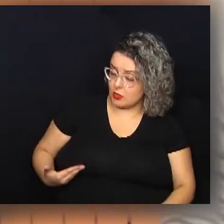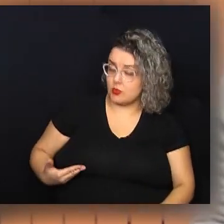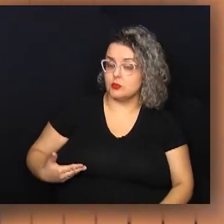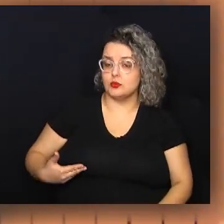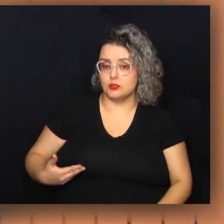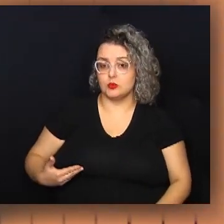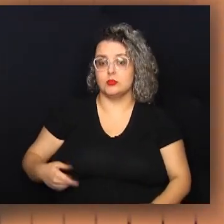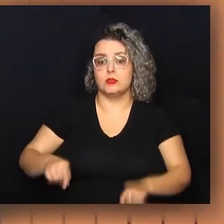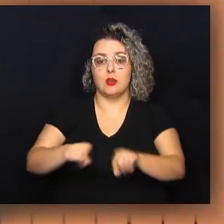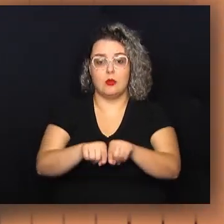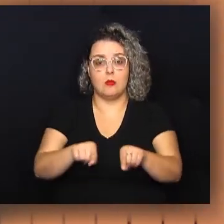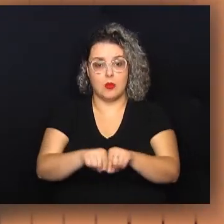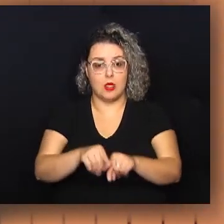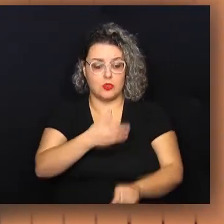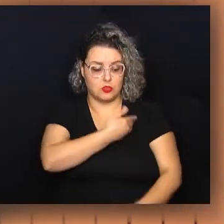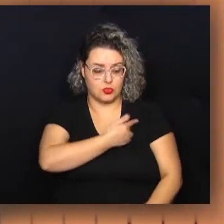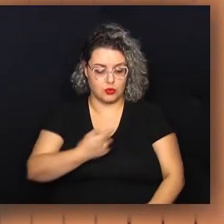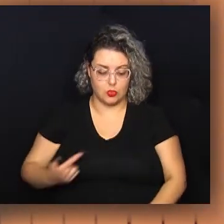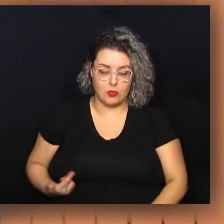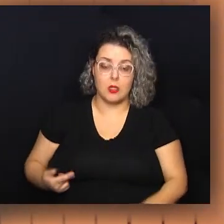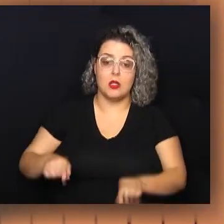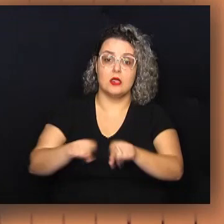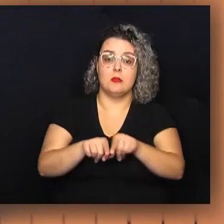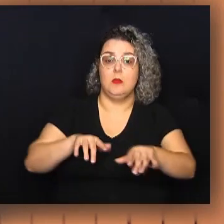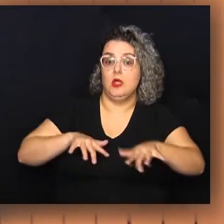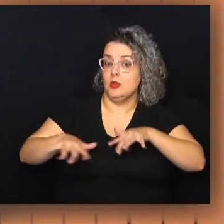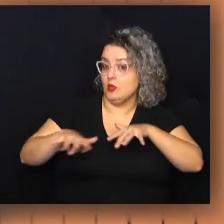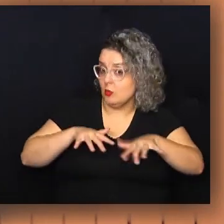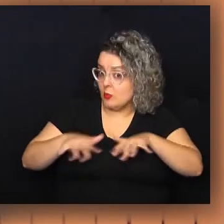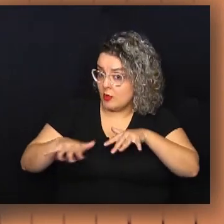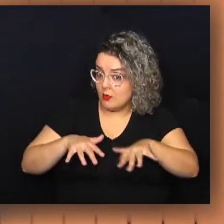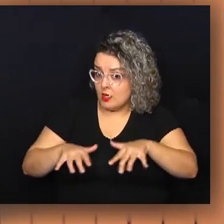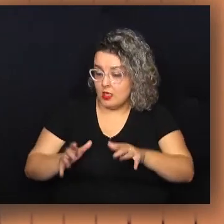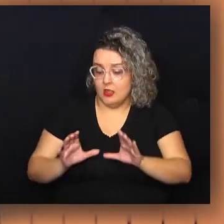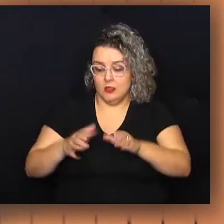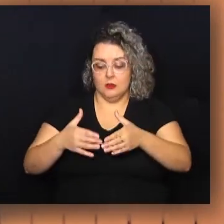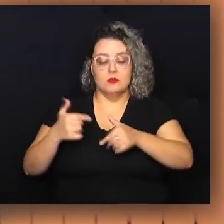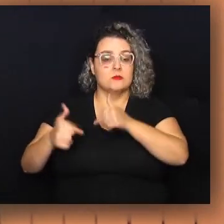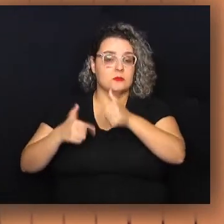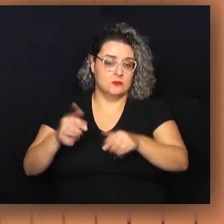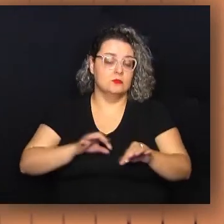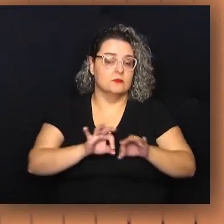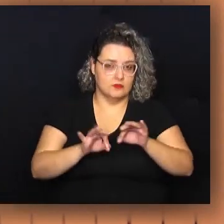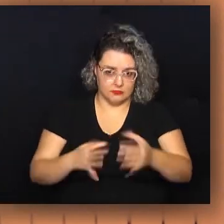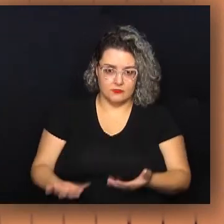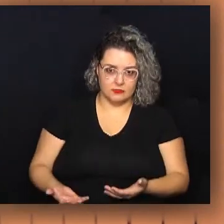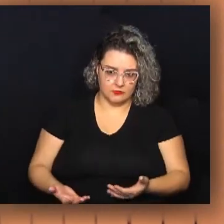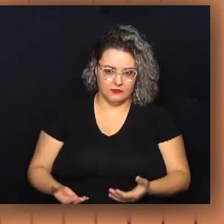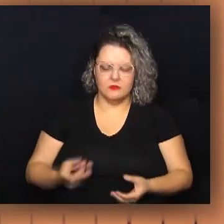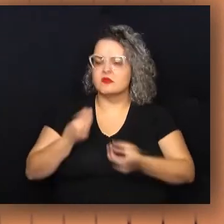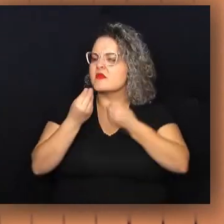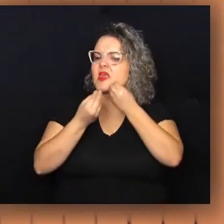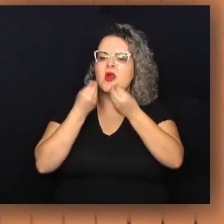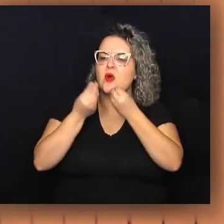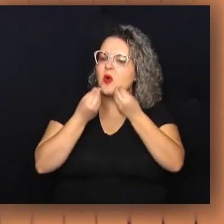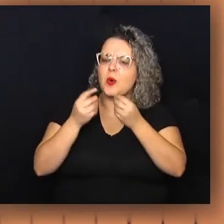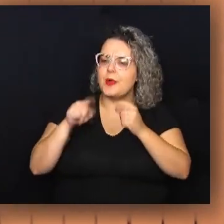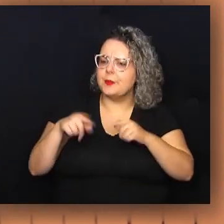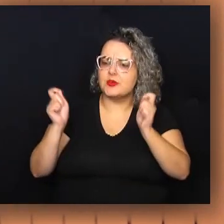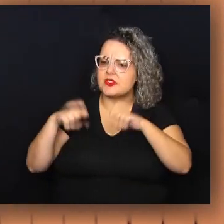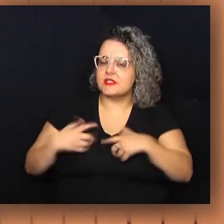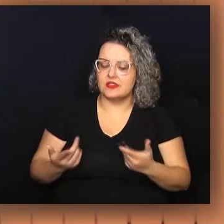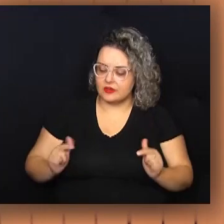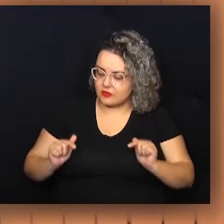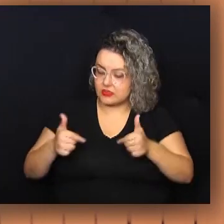pública dos governos, seja pensando a perspectiva do movimento da classe trabalhadora organizada, como que